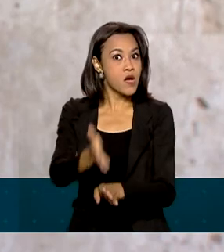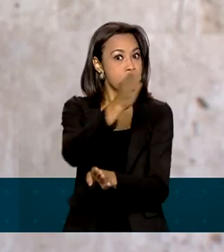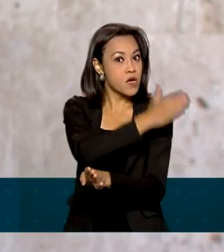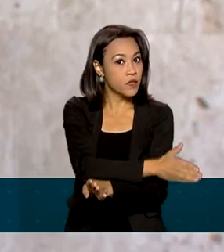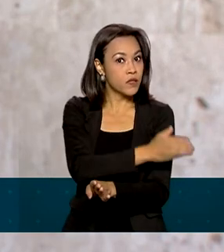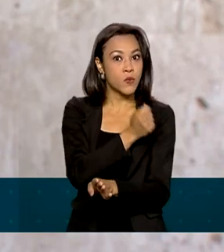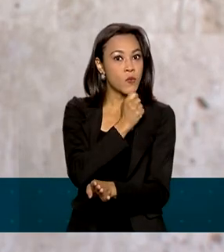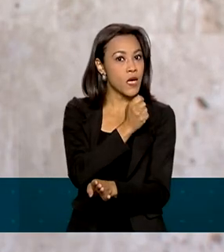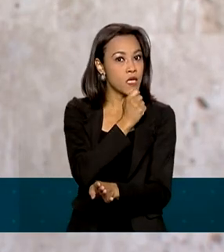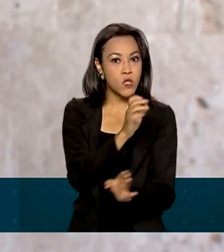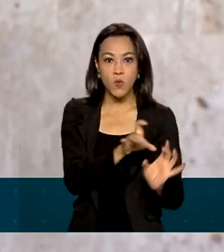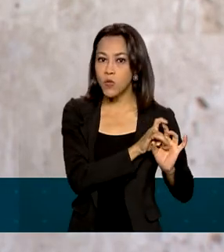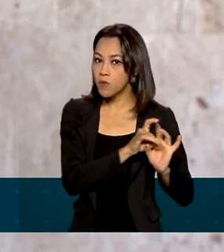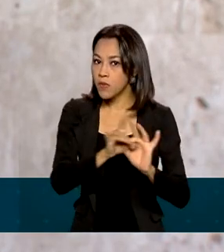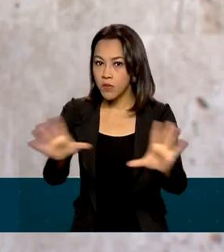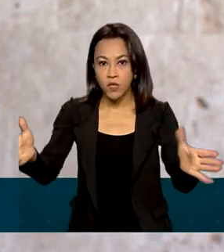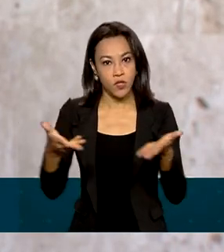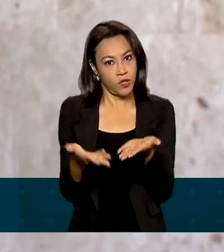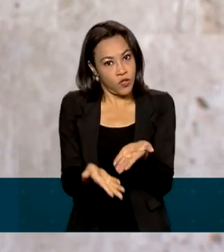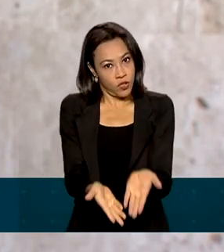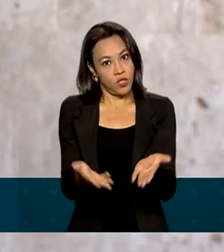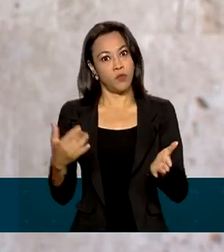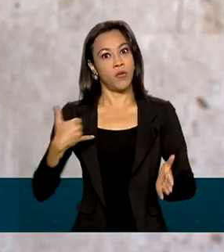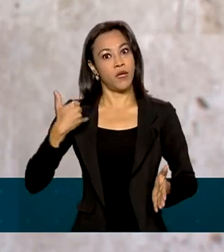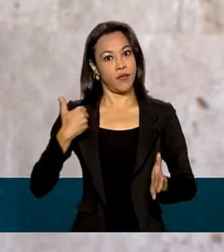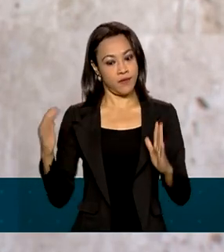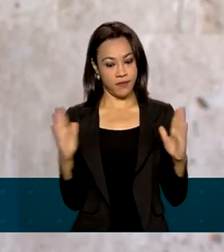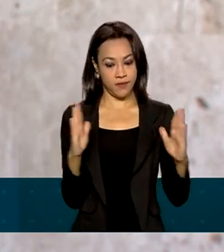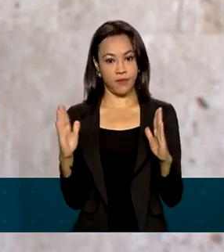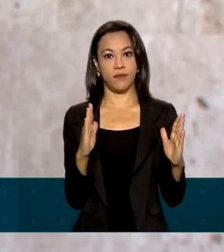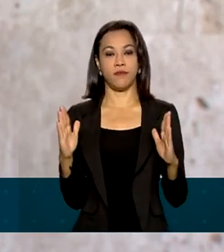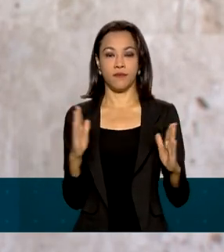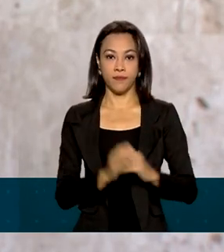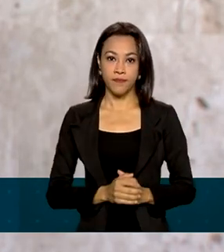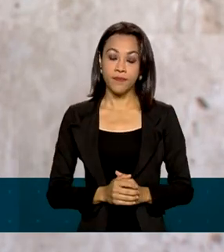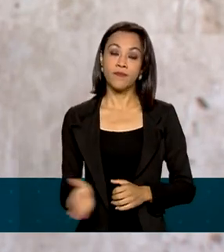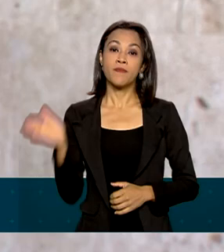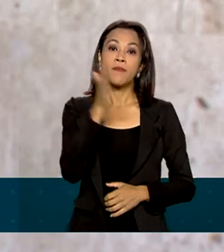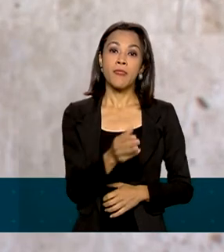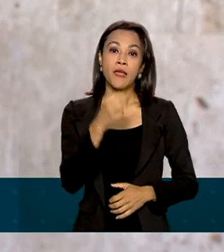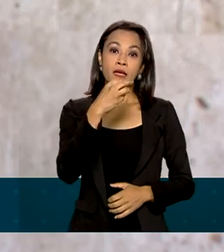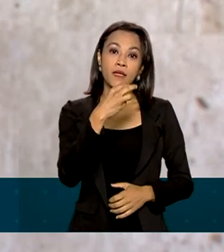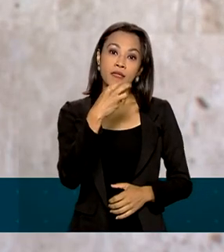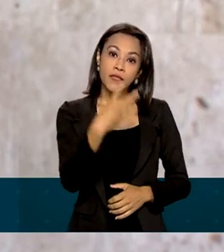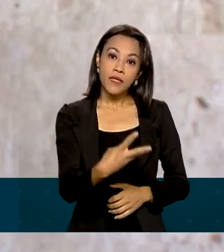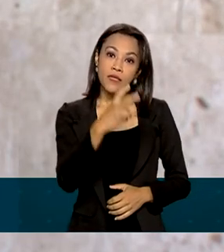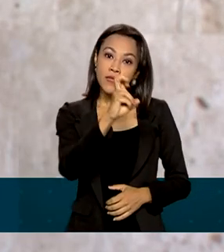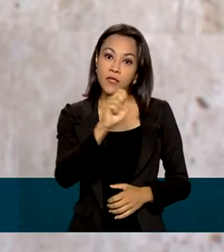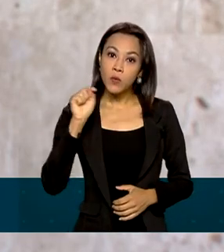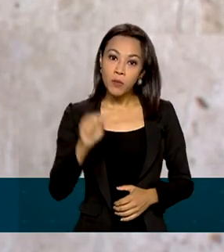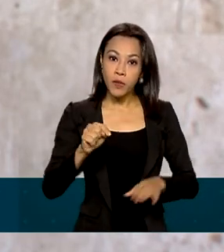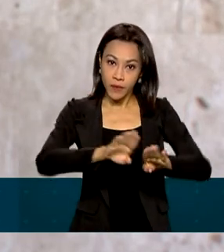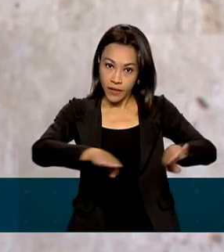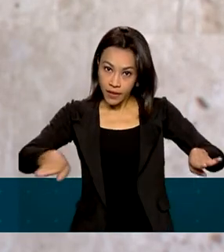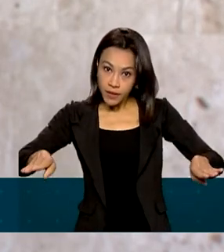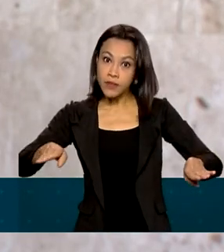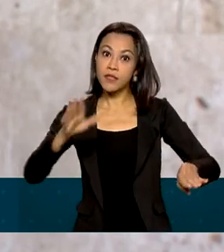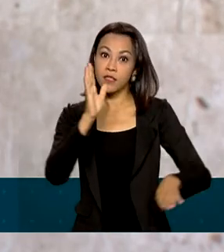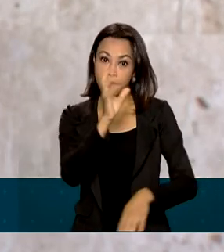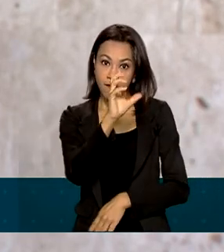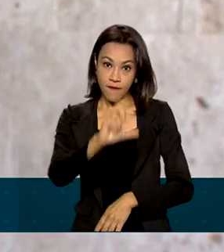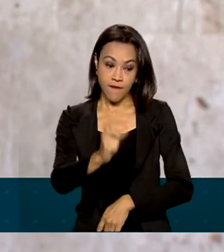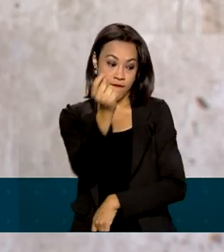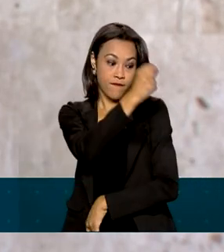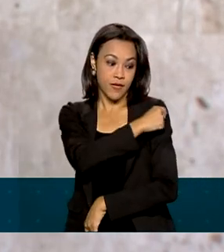autorização do Ministério da Saúde pra essa faixa etária. Além disso, 35 mil crianças, Renata, teriam sido vacinadas com